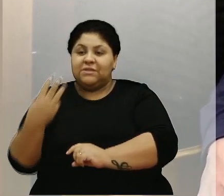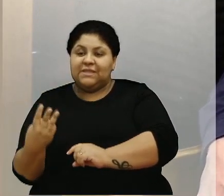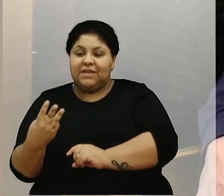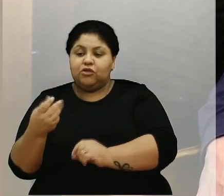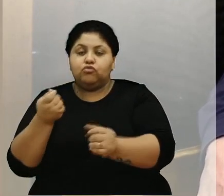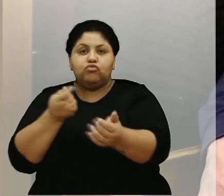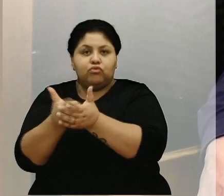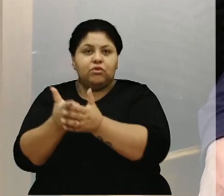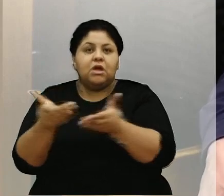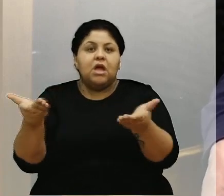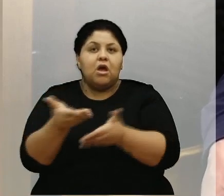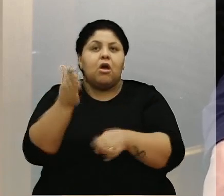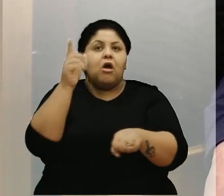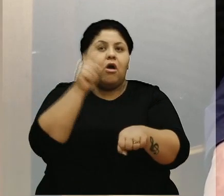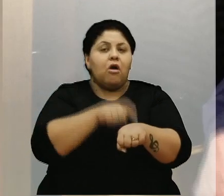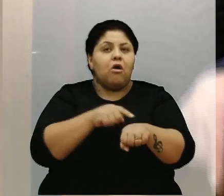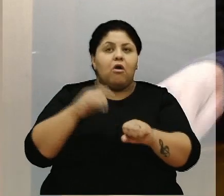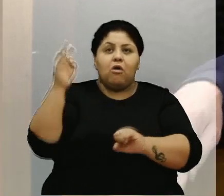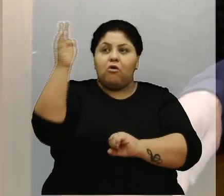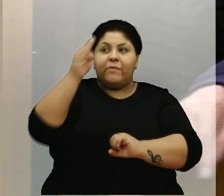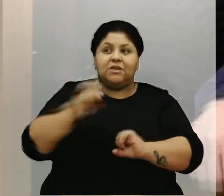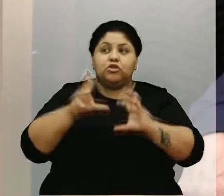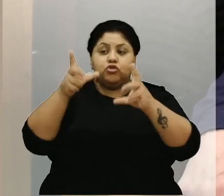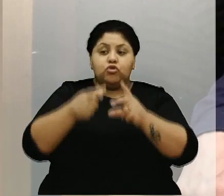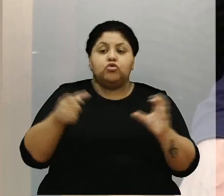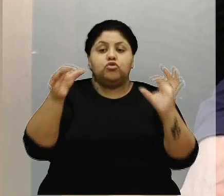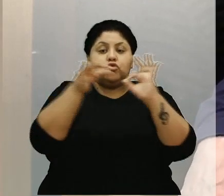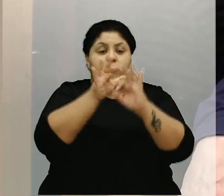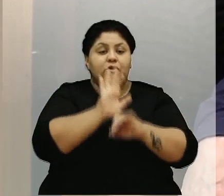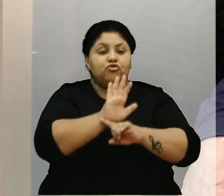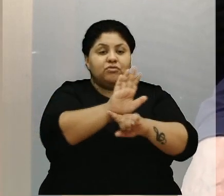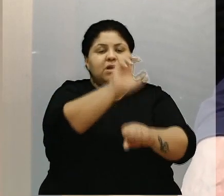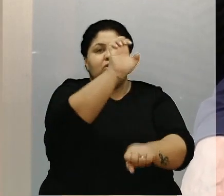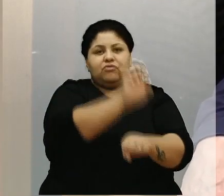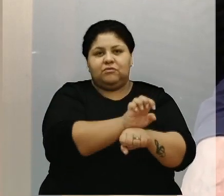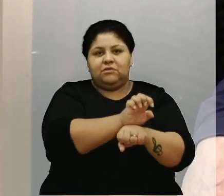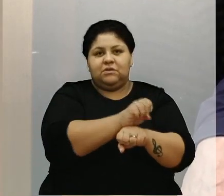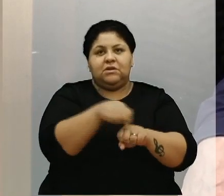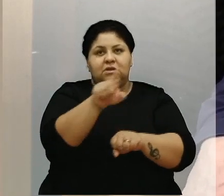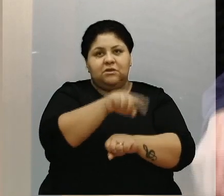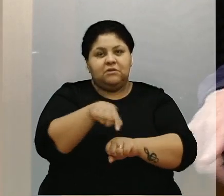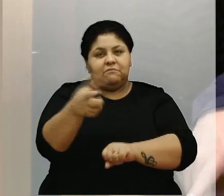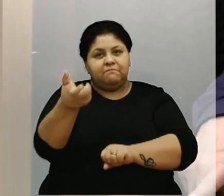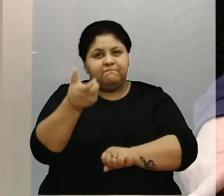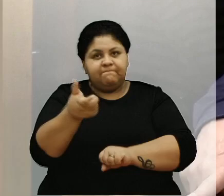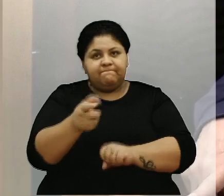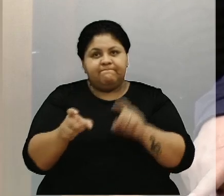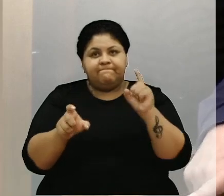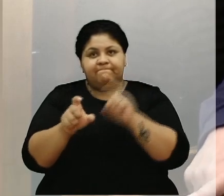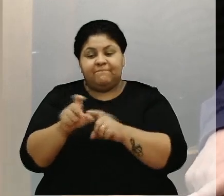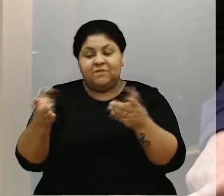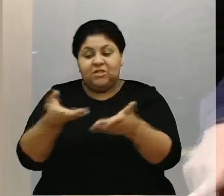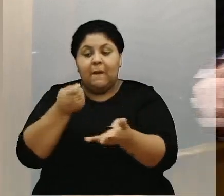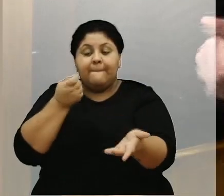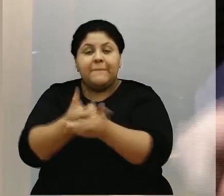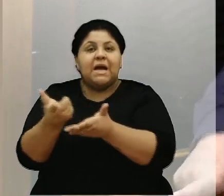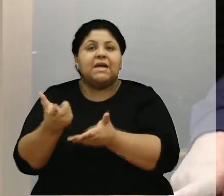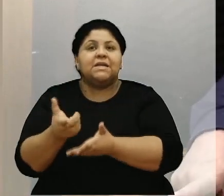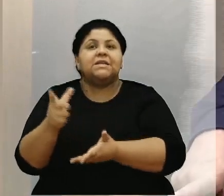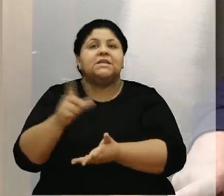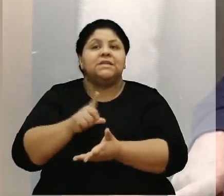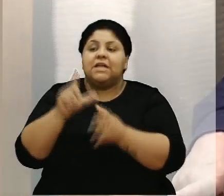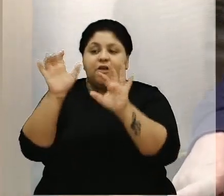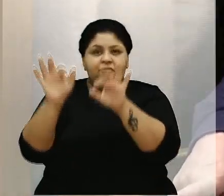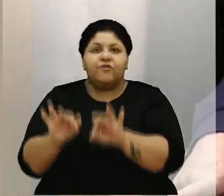Está na hora agora do Brasil todo se unir para ajudar nosso Estado. E é isso que a gente quer. Uma dívida que já foi paga tem que ser